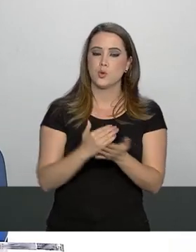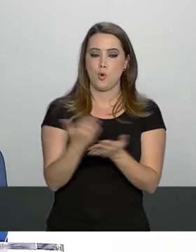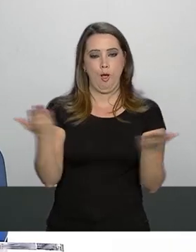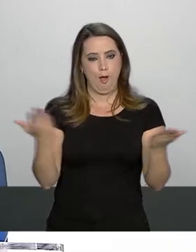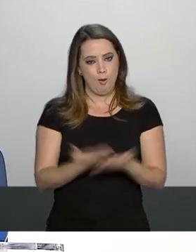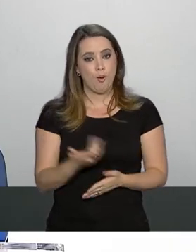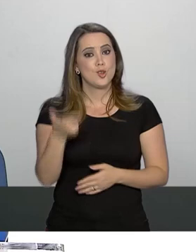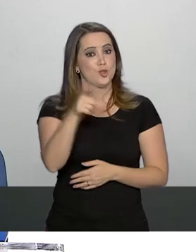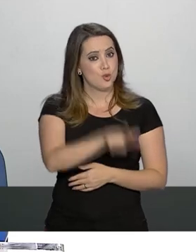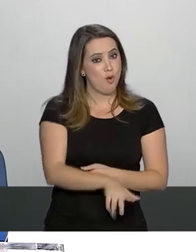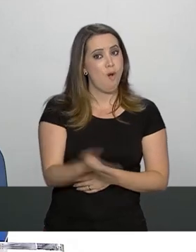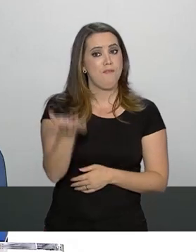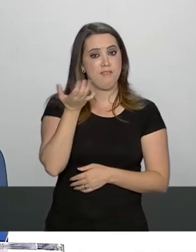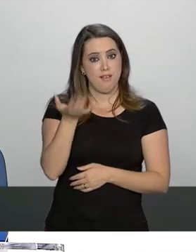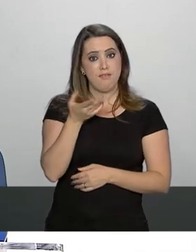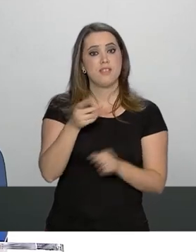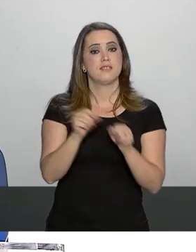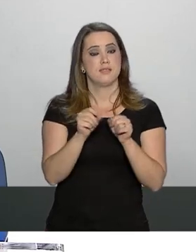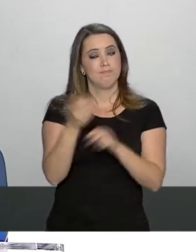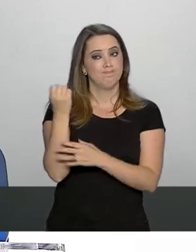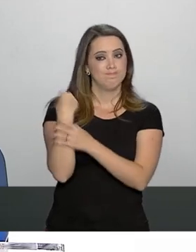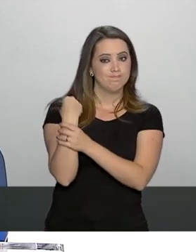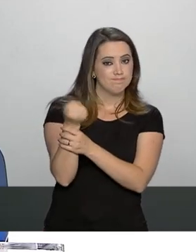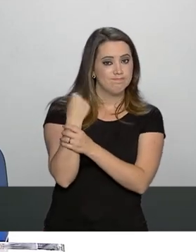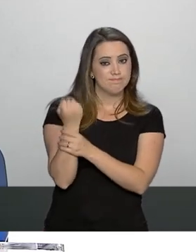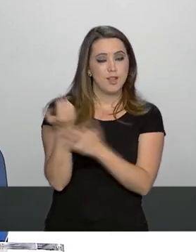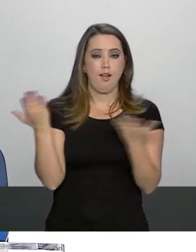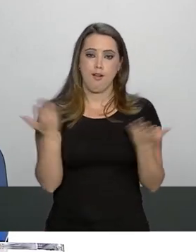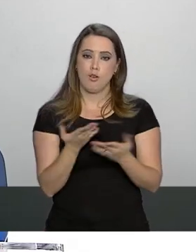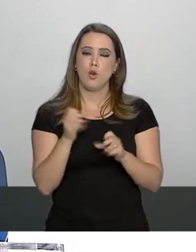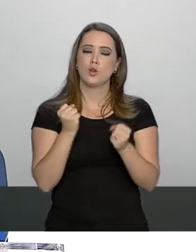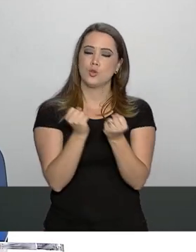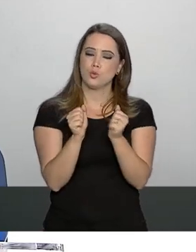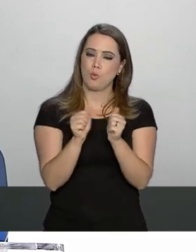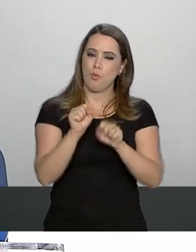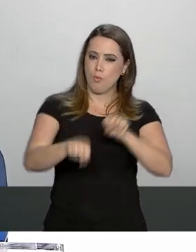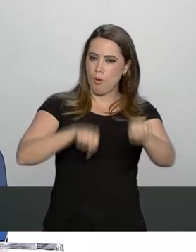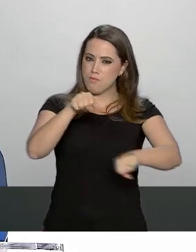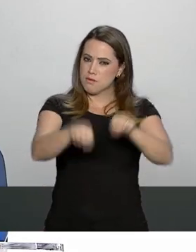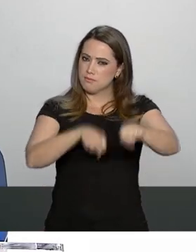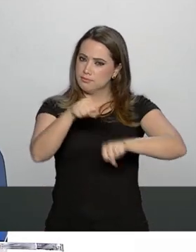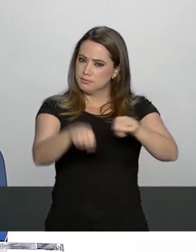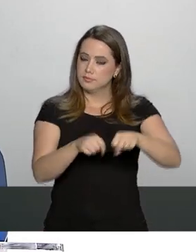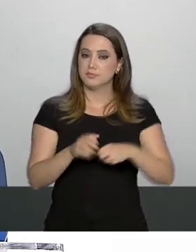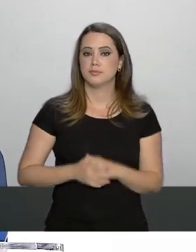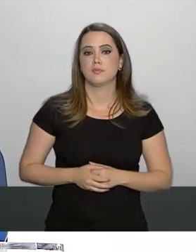agora mesmo ele pediu para fazer de novo fisioterapia desta feita com a bicicleta ergométrica. De quanto tempo foi essas caminhadas?